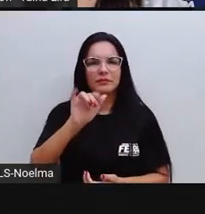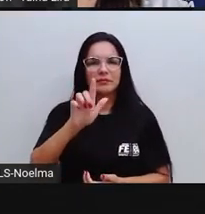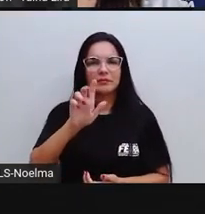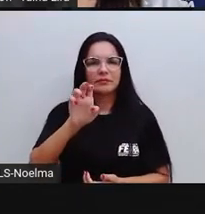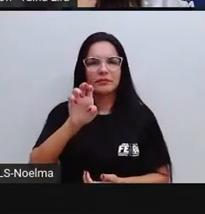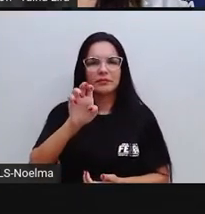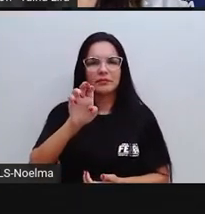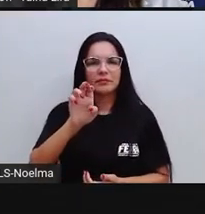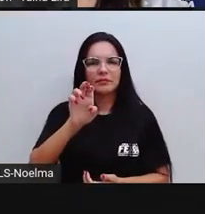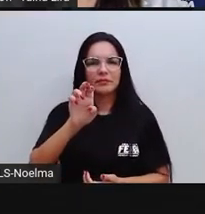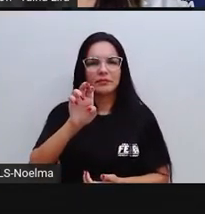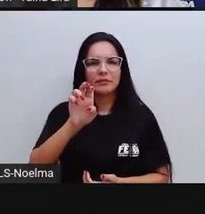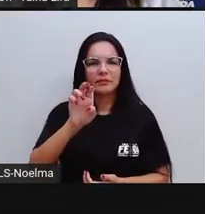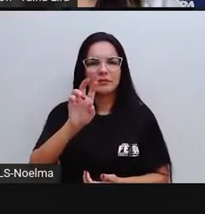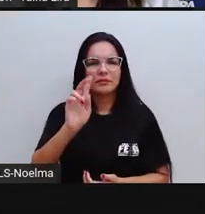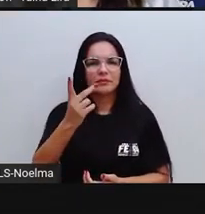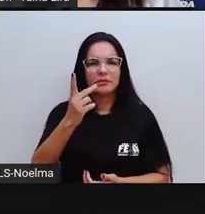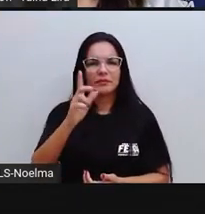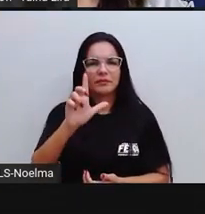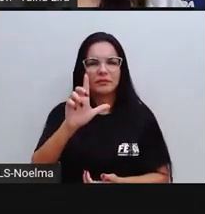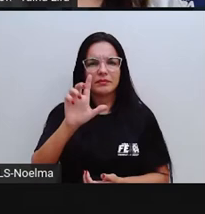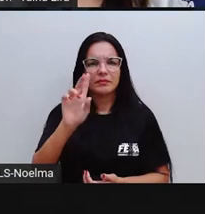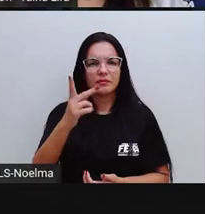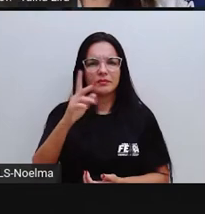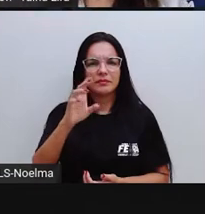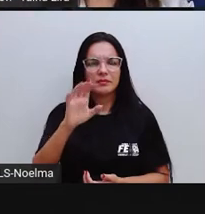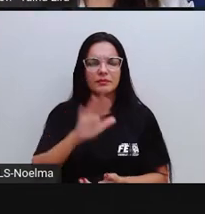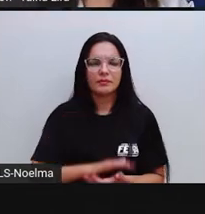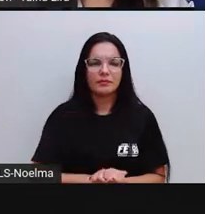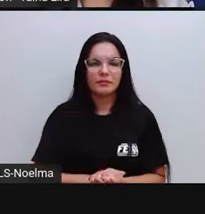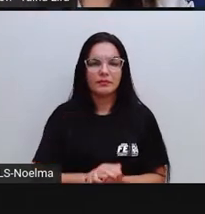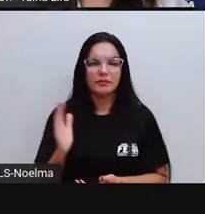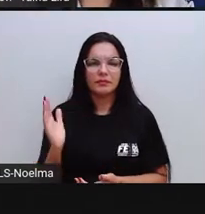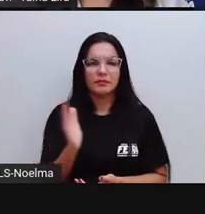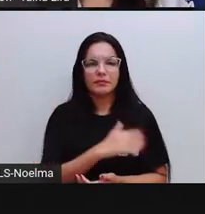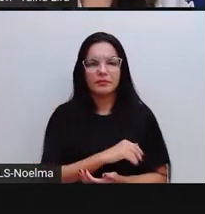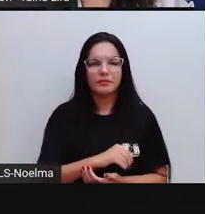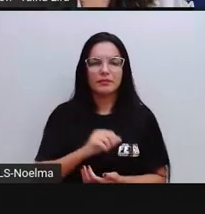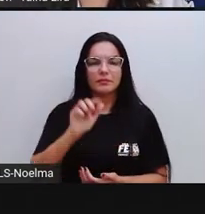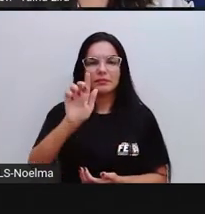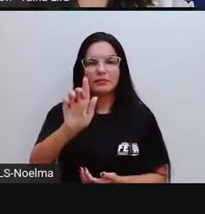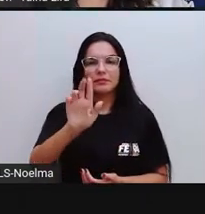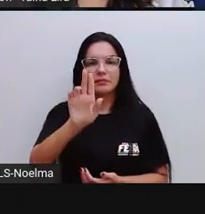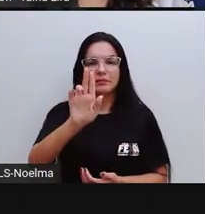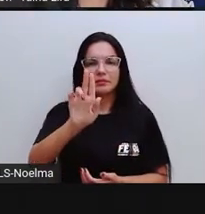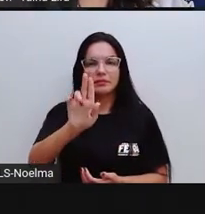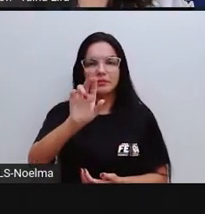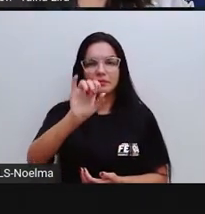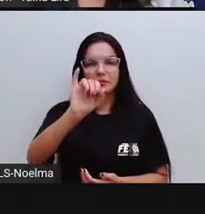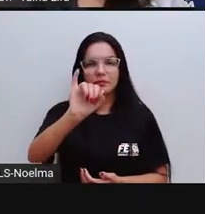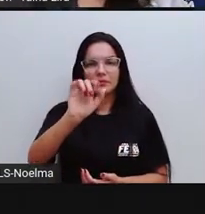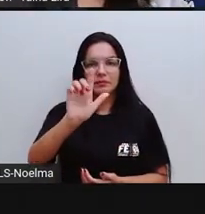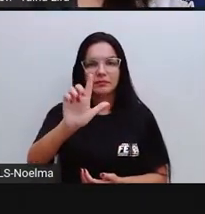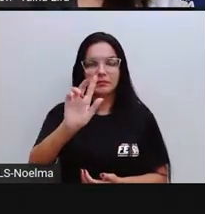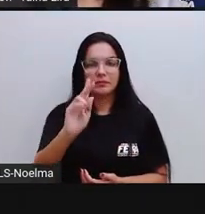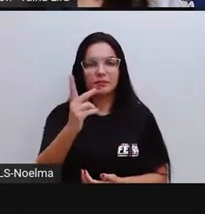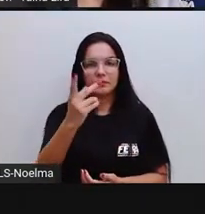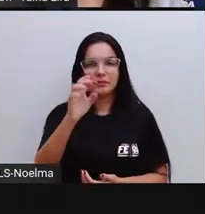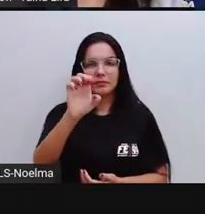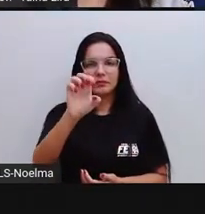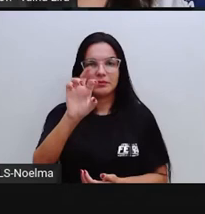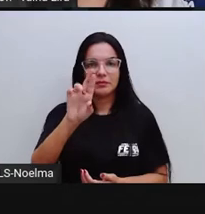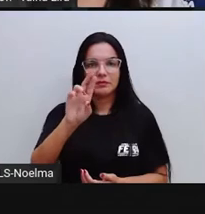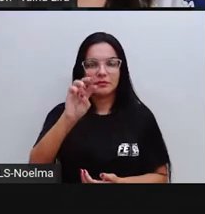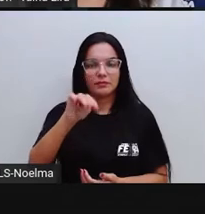Guilherme toca guitarra. Então, ó, nós já conseguimos identificar que nessa frase está escrito Guilherme